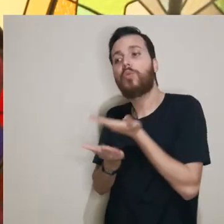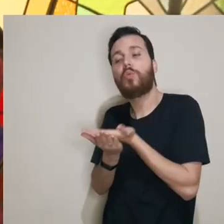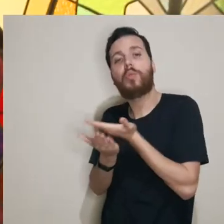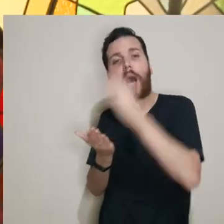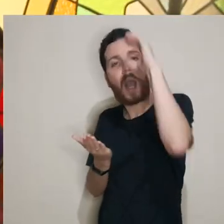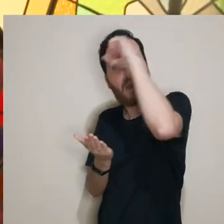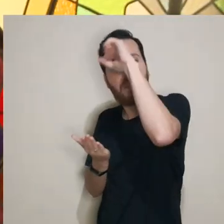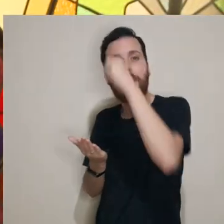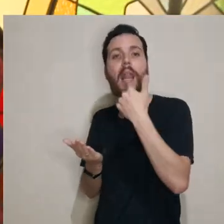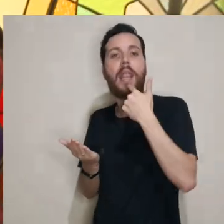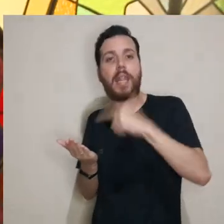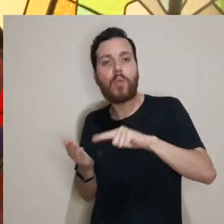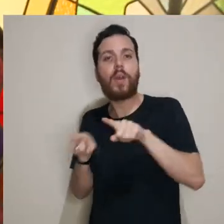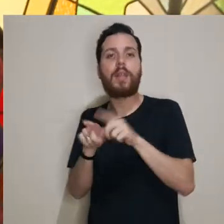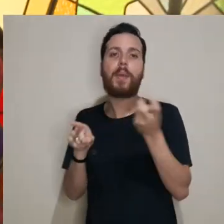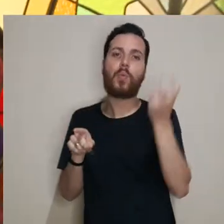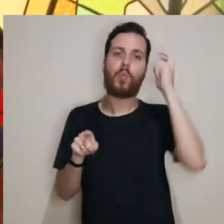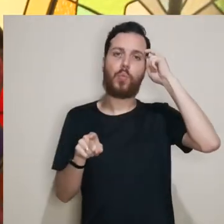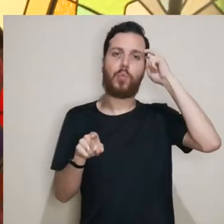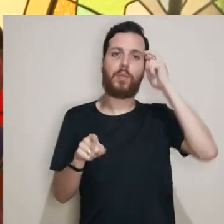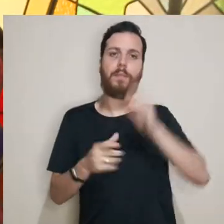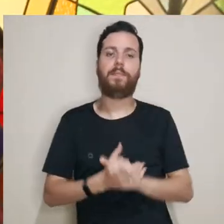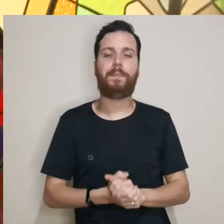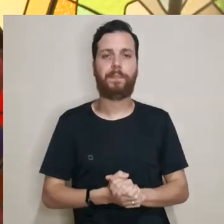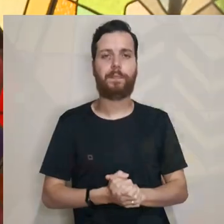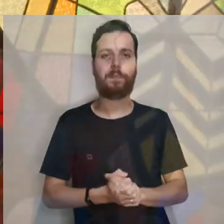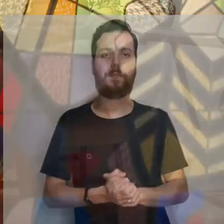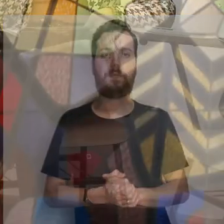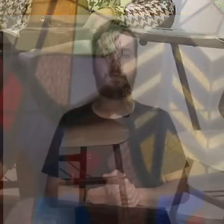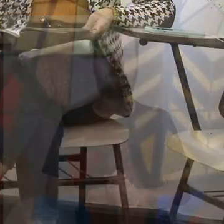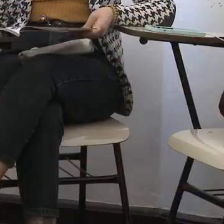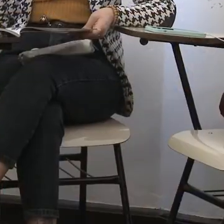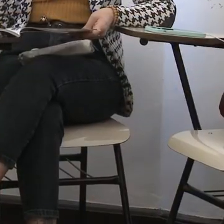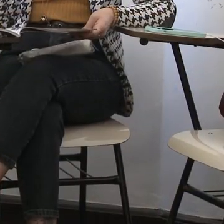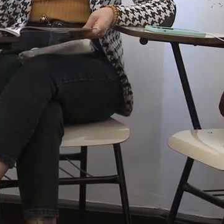externa à Universidade Federal possam estudar língua e cultura.